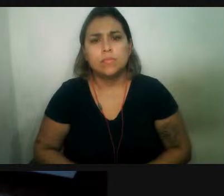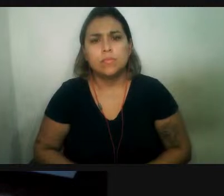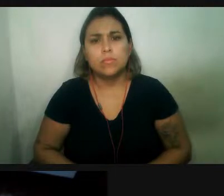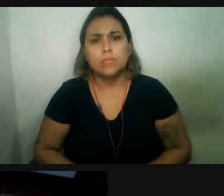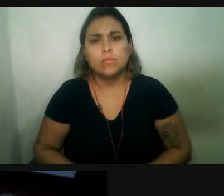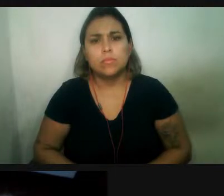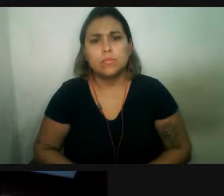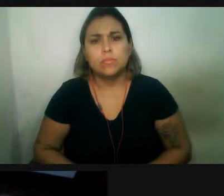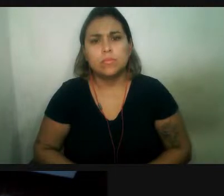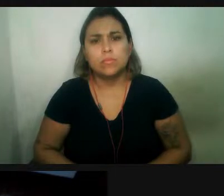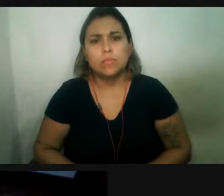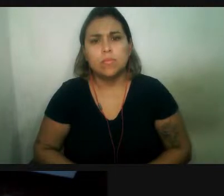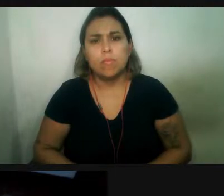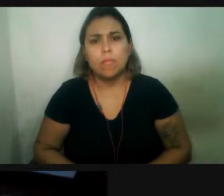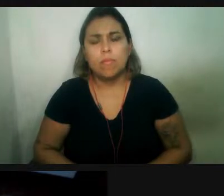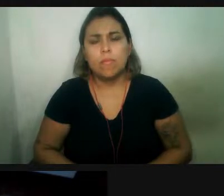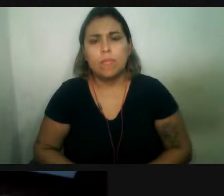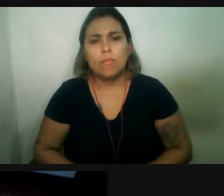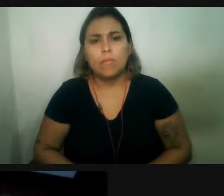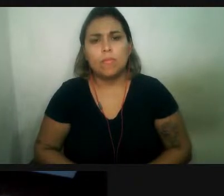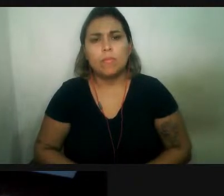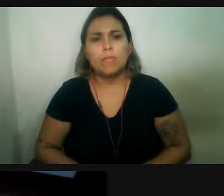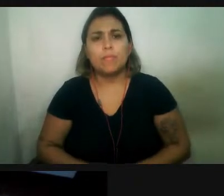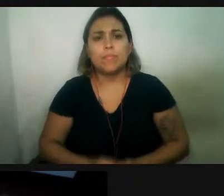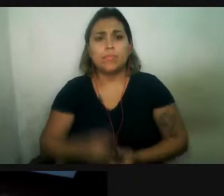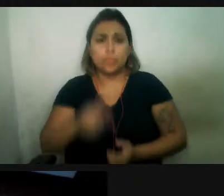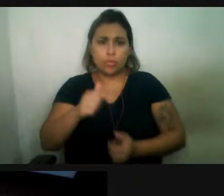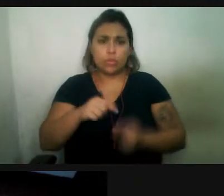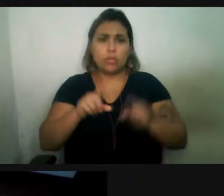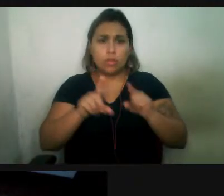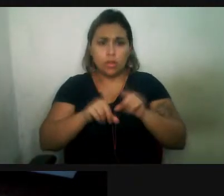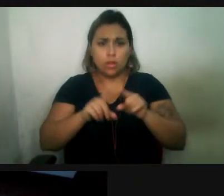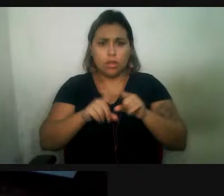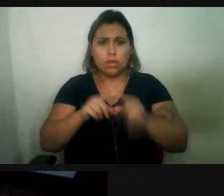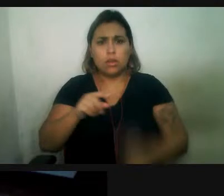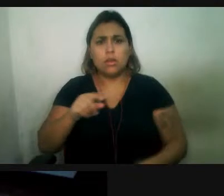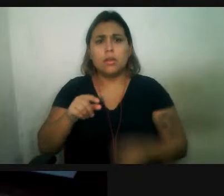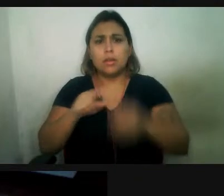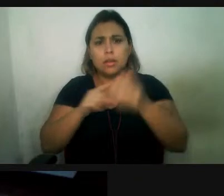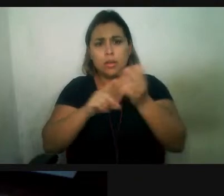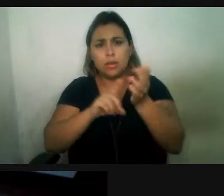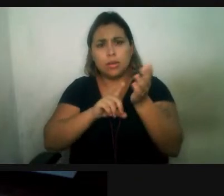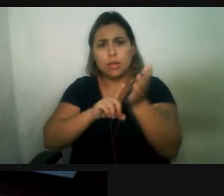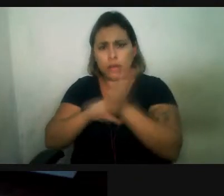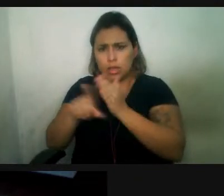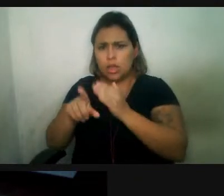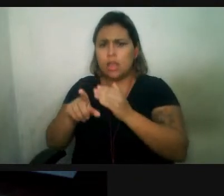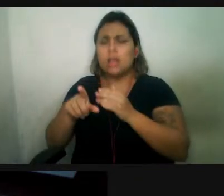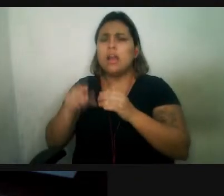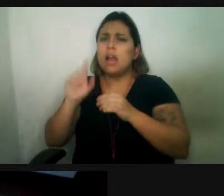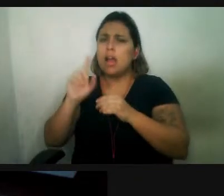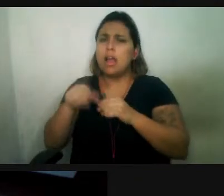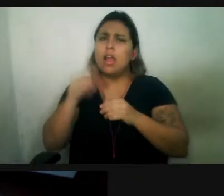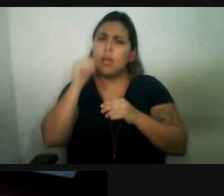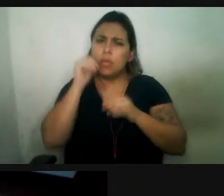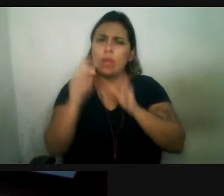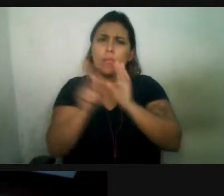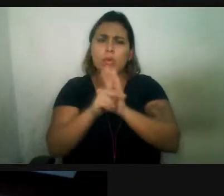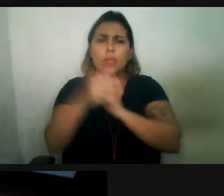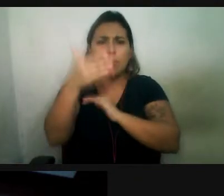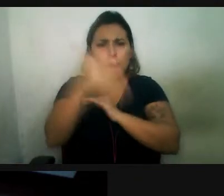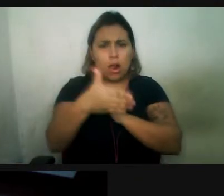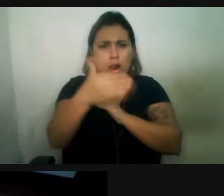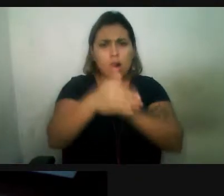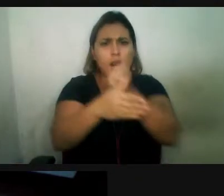Do Rogério também. Pergunta, Belento Pará, né? As fêmeas de baleias ficam vulneráveis durante a gestação ou são protegidas pelo